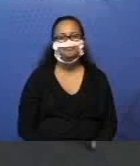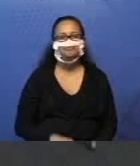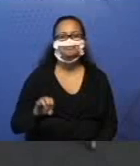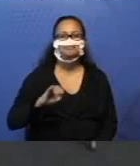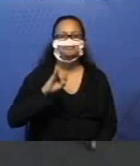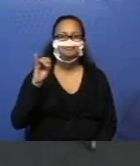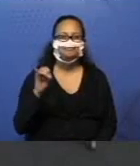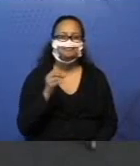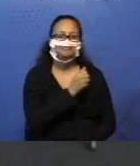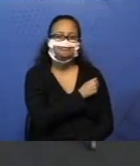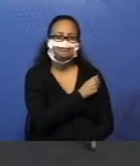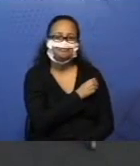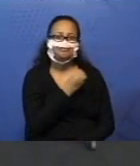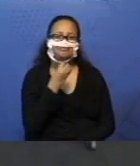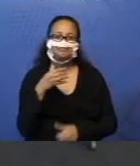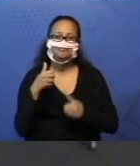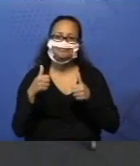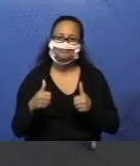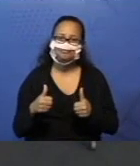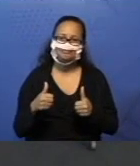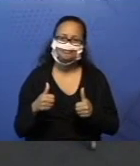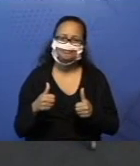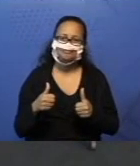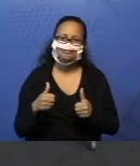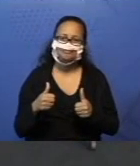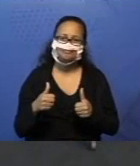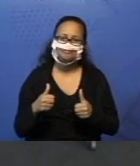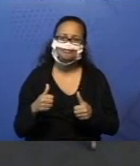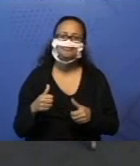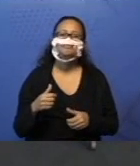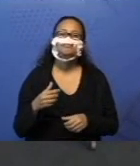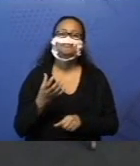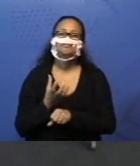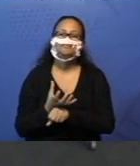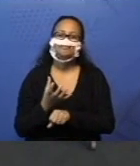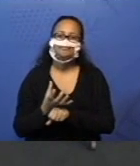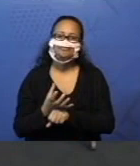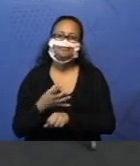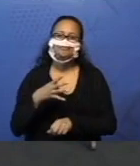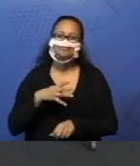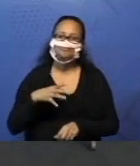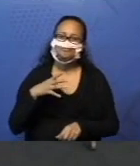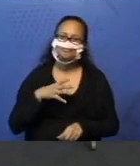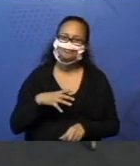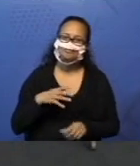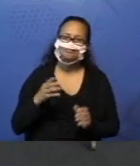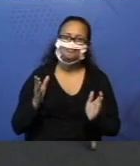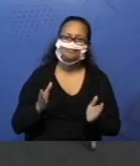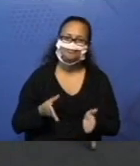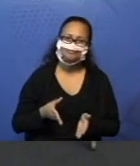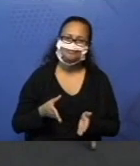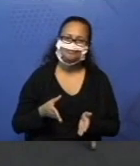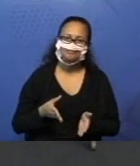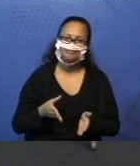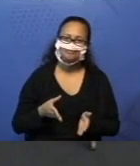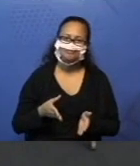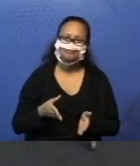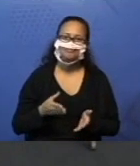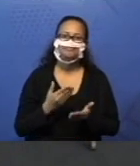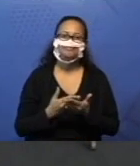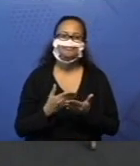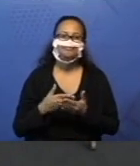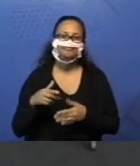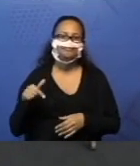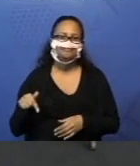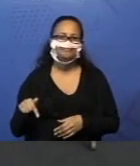Olá, alunos! Tudo bem com vocês? Vamos para a nossa aula de matemática? Hoje nós estamos na aula 7